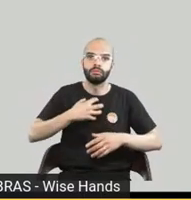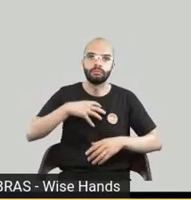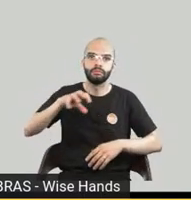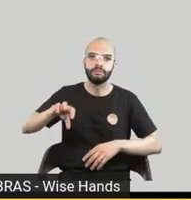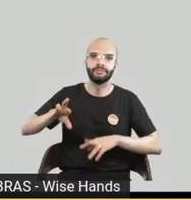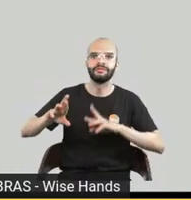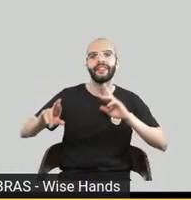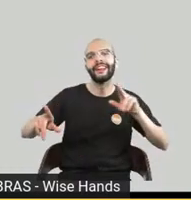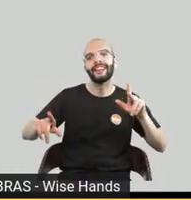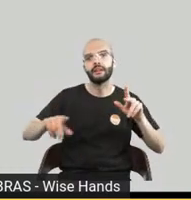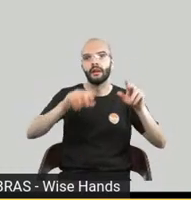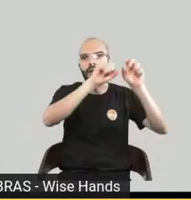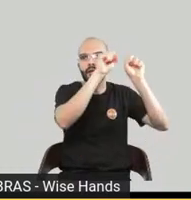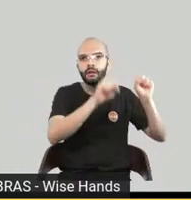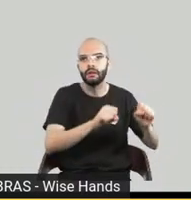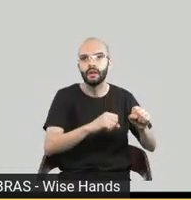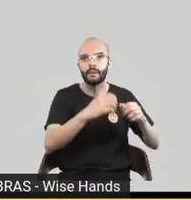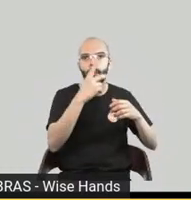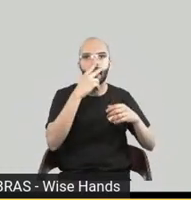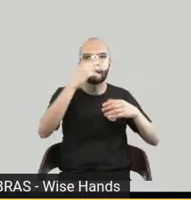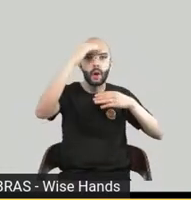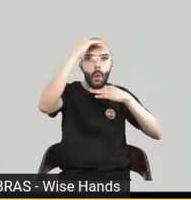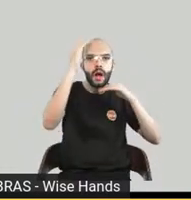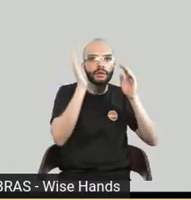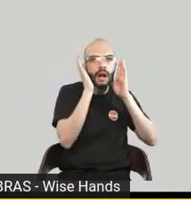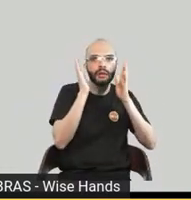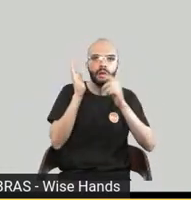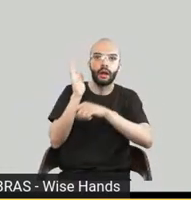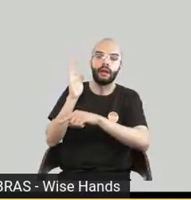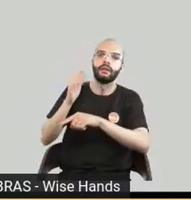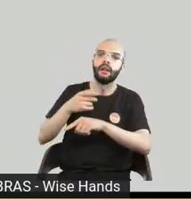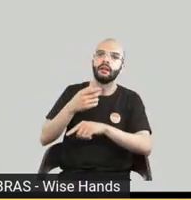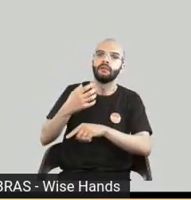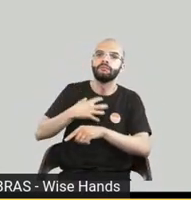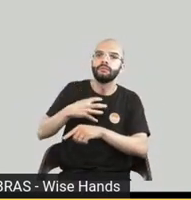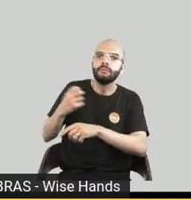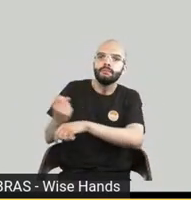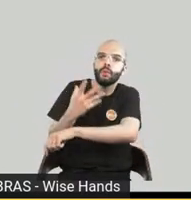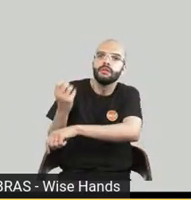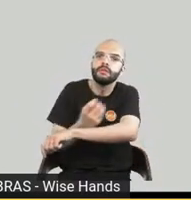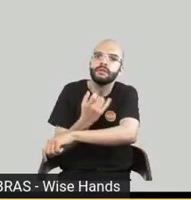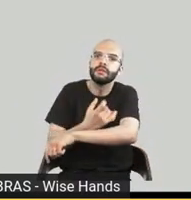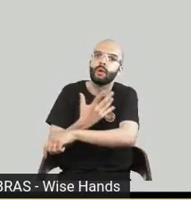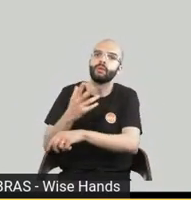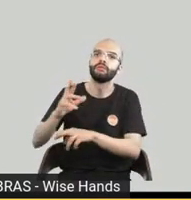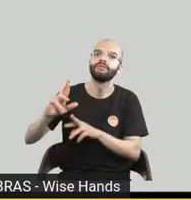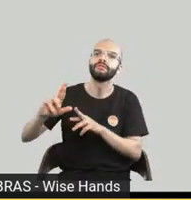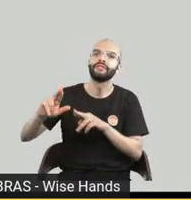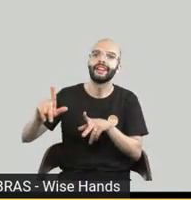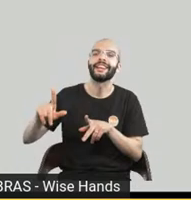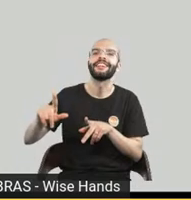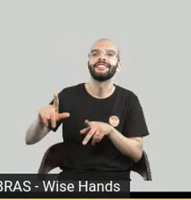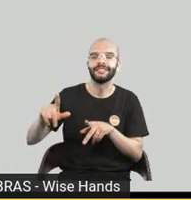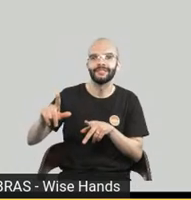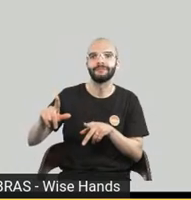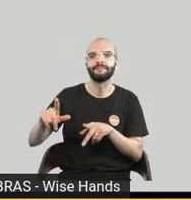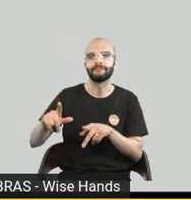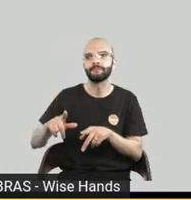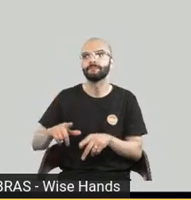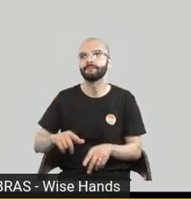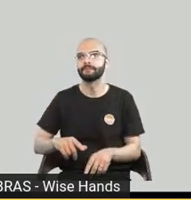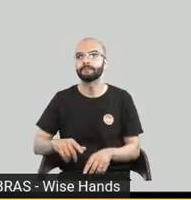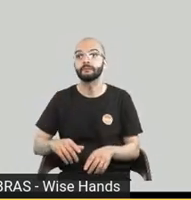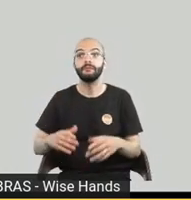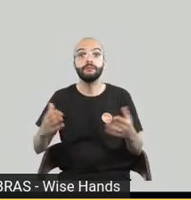muito altos de fazer audiolivros então ainda como a Mariana disse ainda é algo que precisa ser escolhido